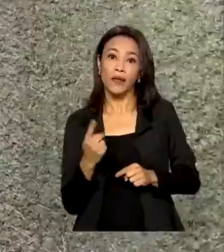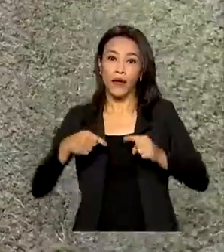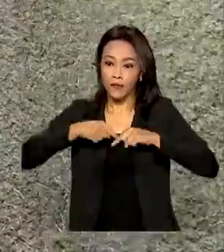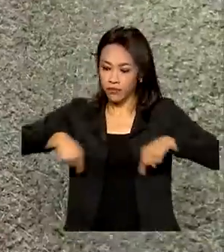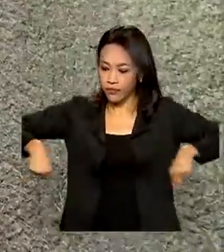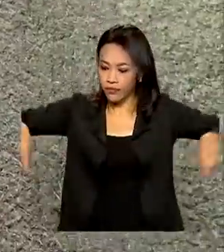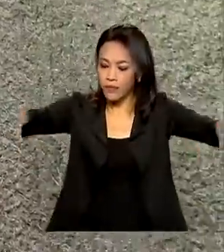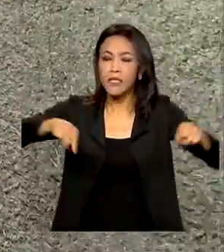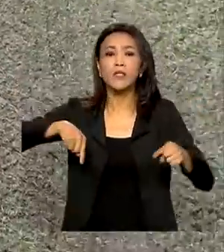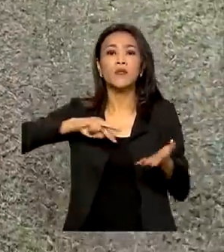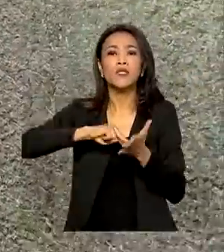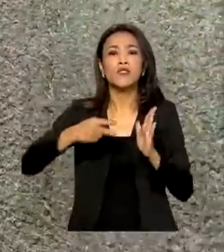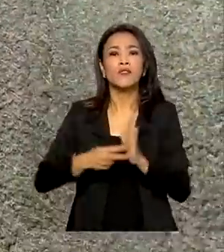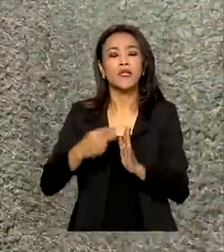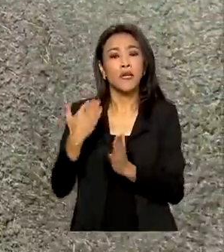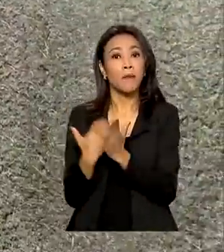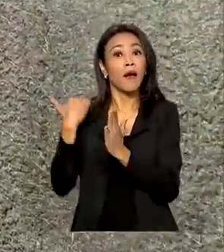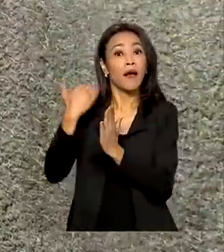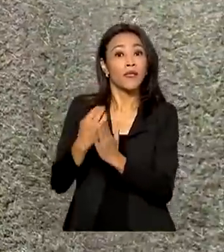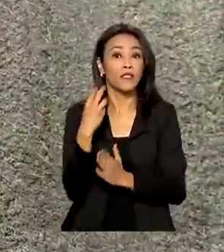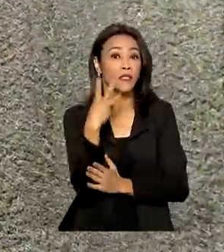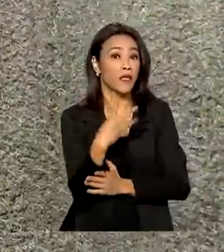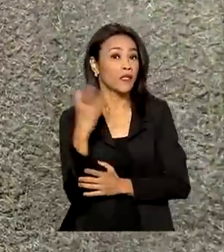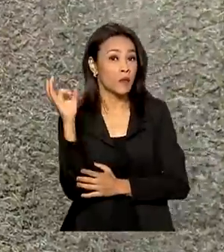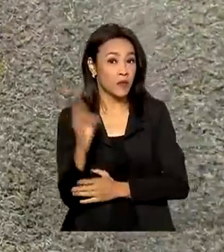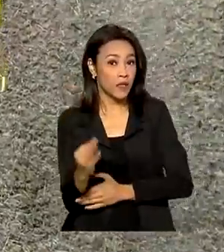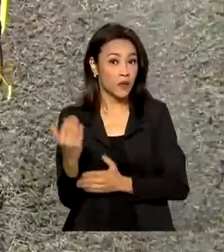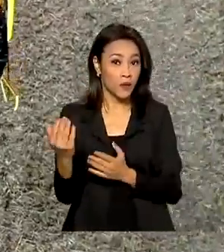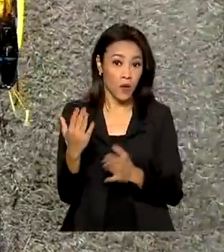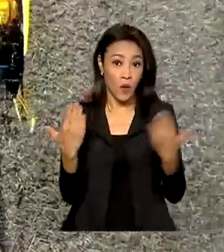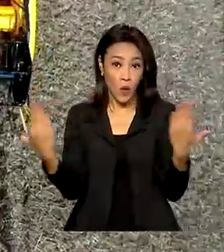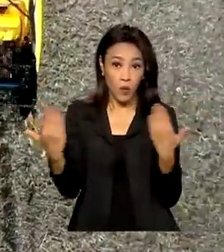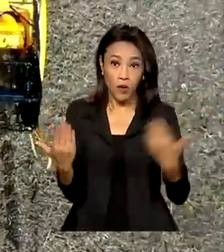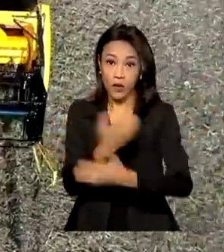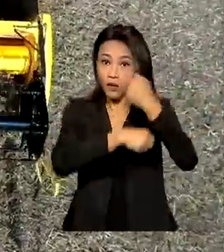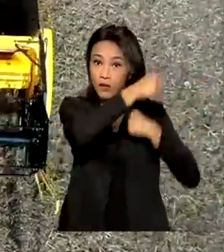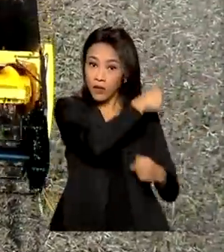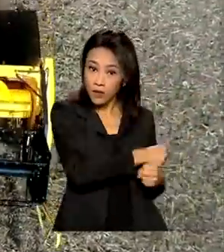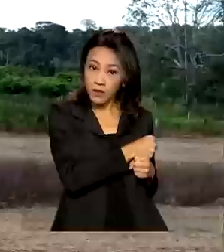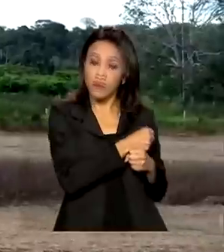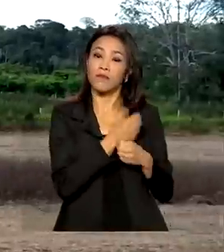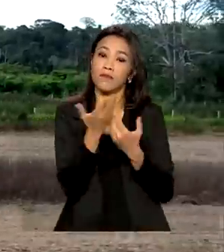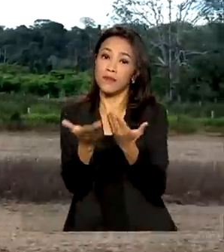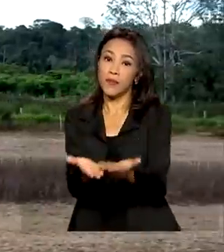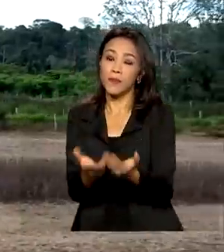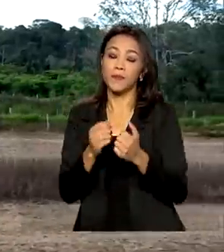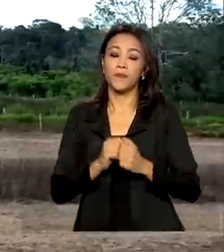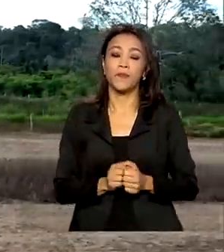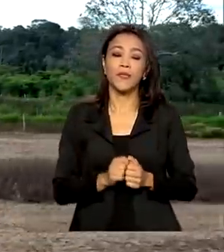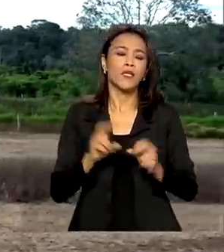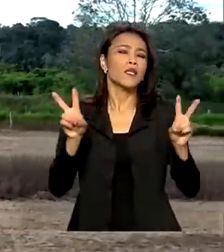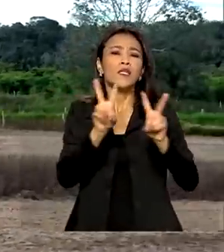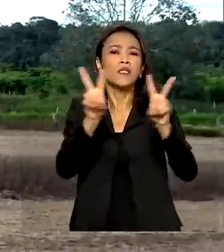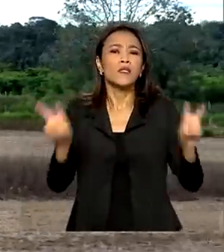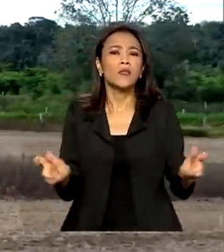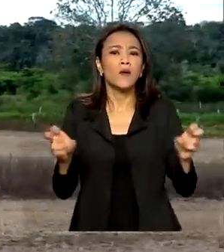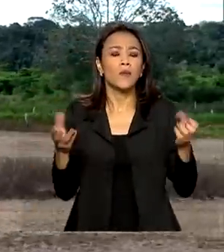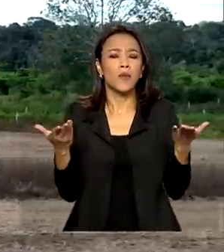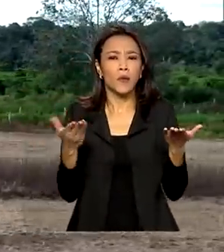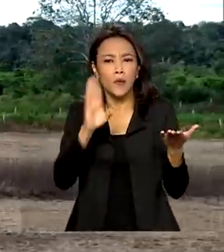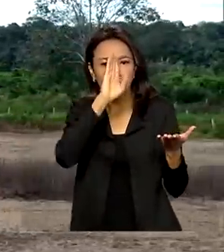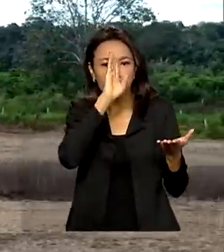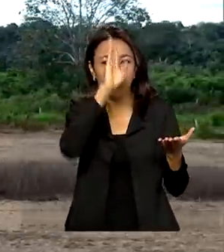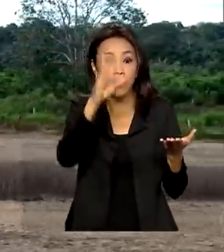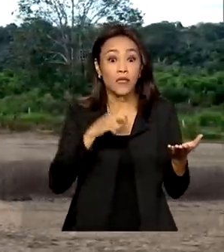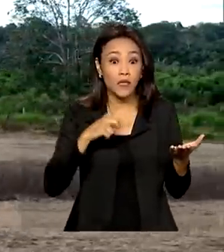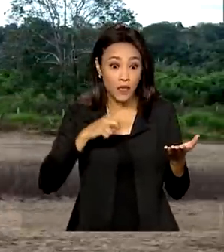a mais do que na safra anterior de 2021-2022. 2,9 para ser mais exato. Em relação aos destaques, nós temos os